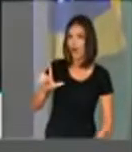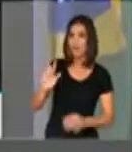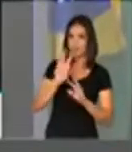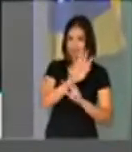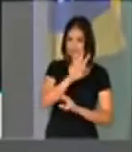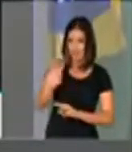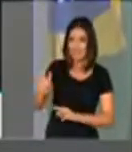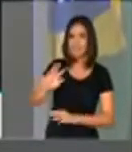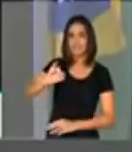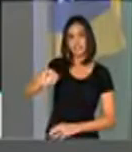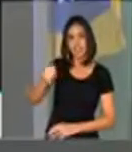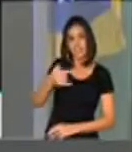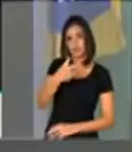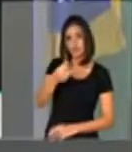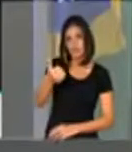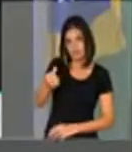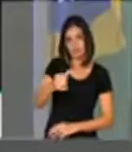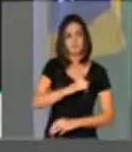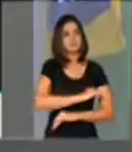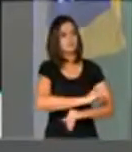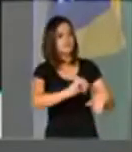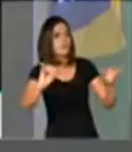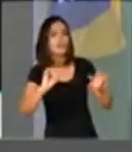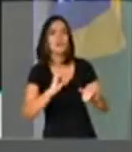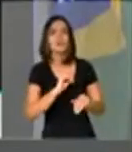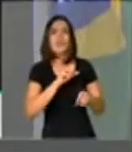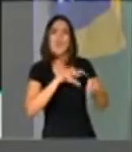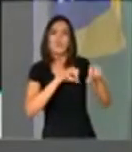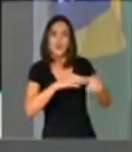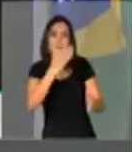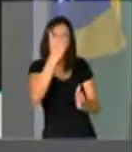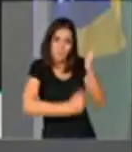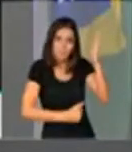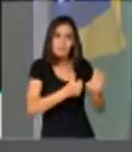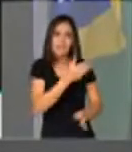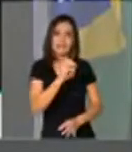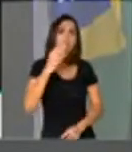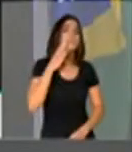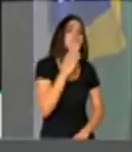Manchete. Educação perde 10 bilhões de reais.